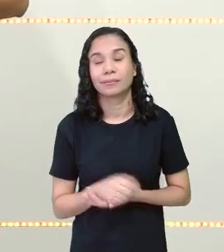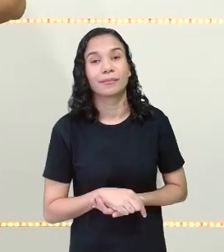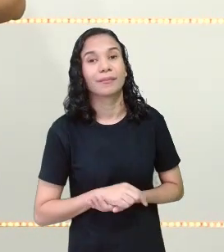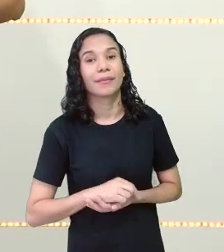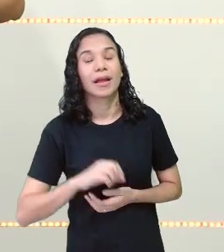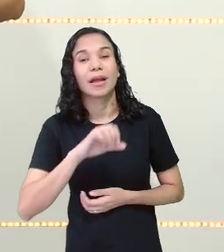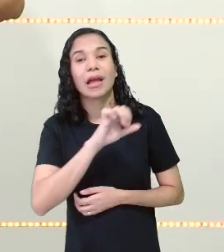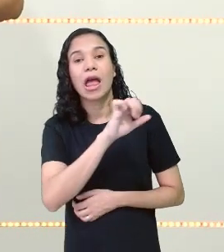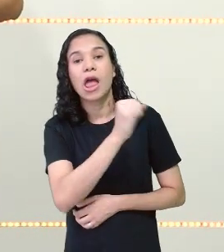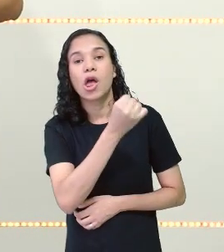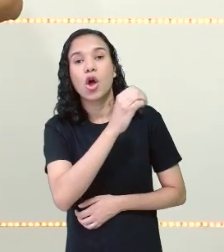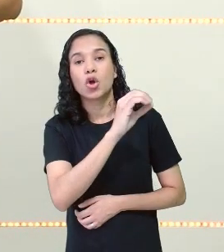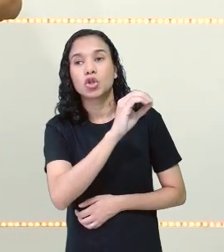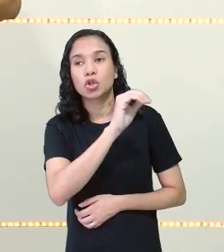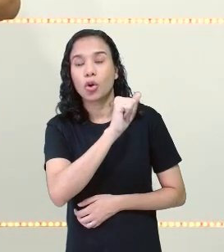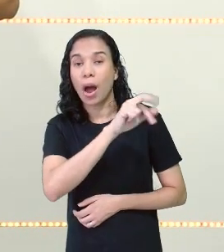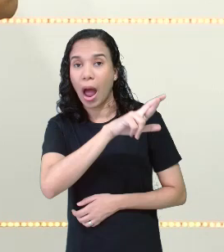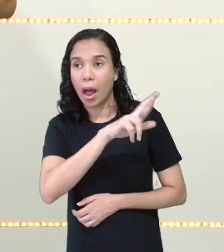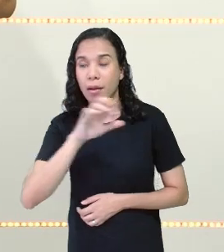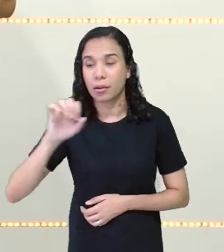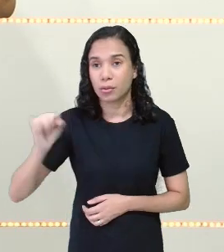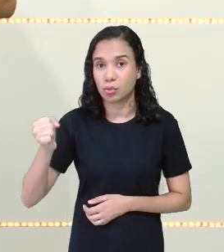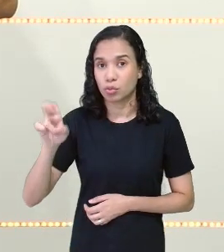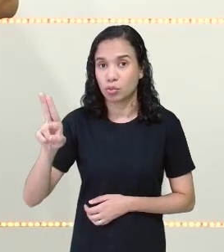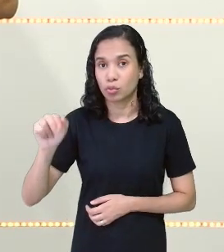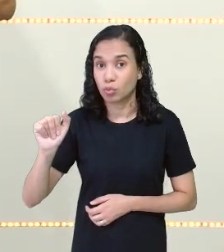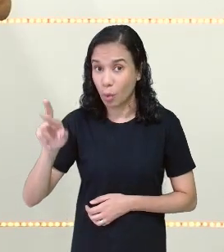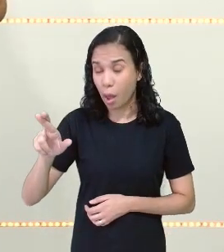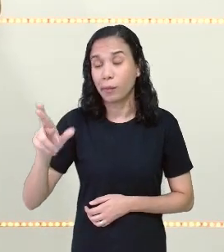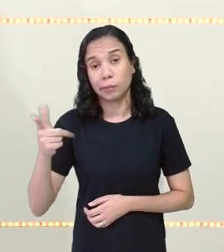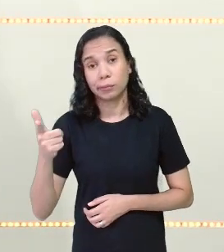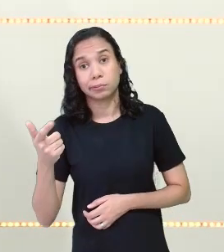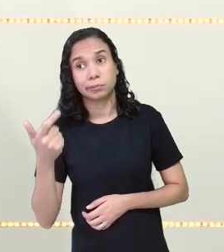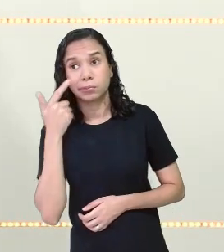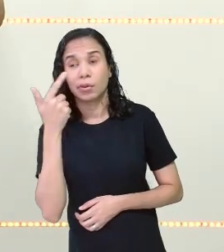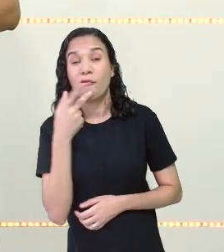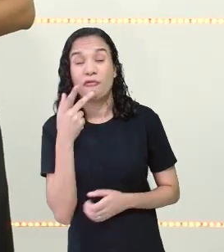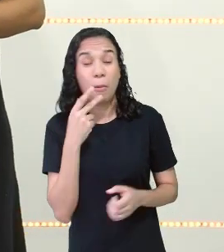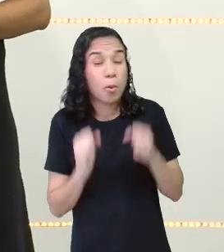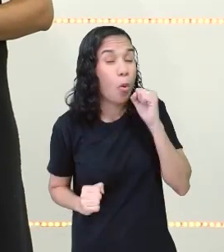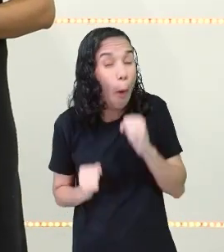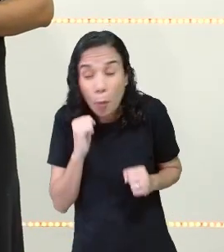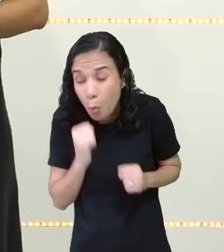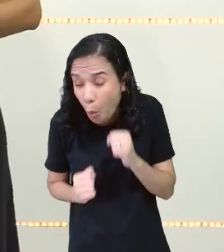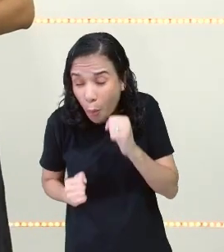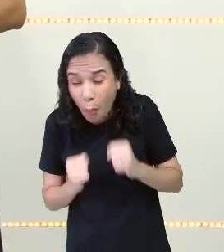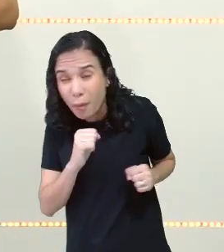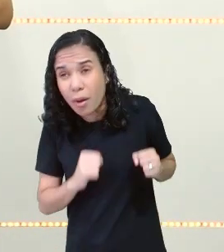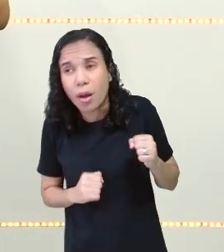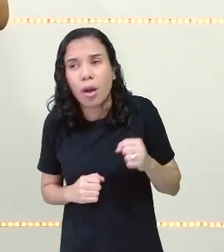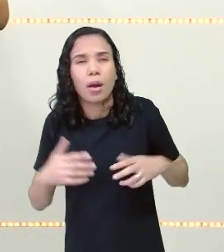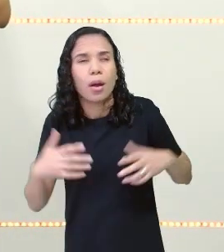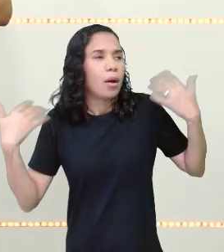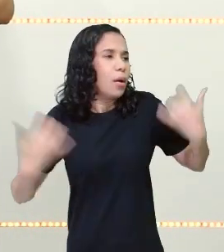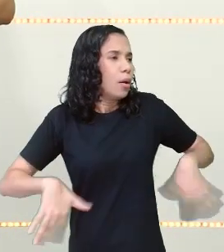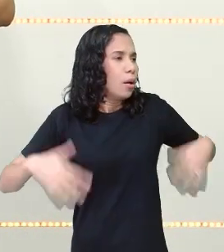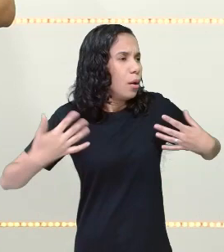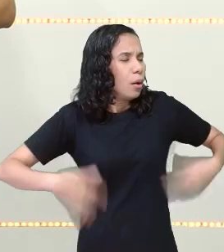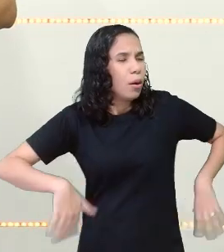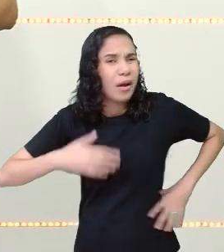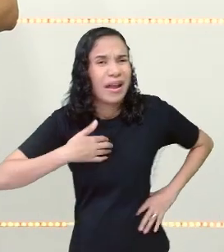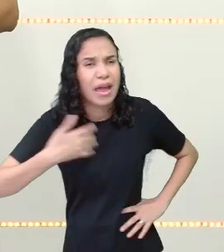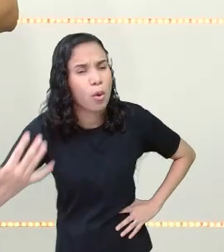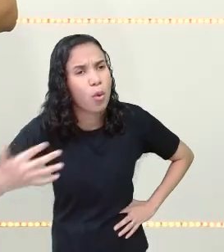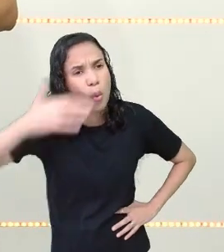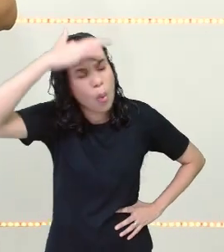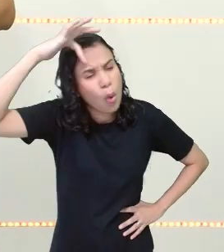suar. Também, olha, muita gente erra nisso, hein? Muita gente, depois de correr bastante, aí diz assim, Ai, eu